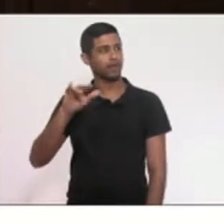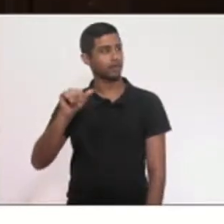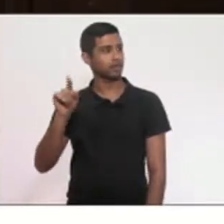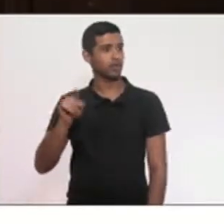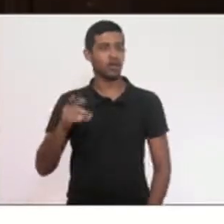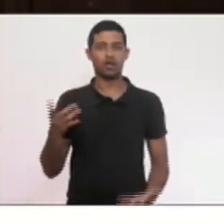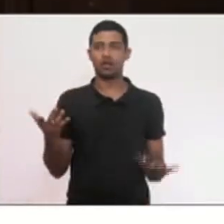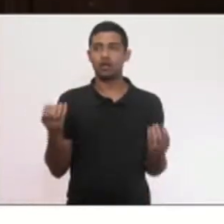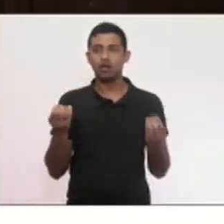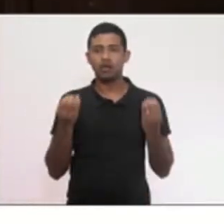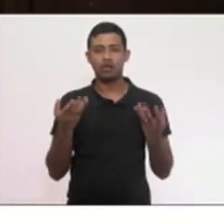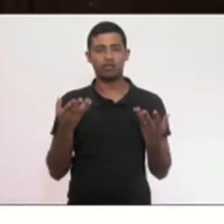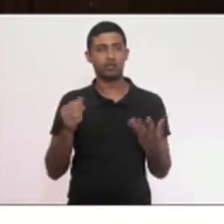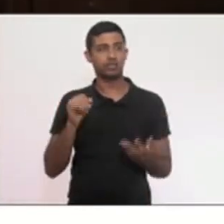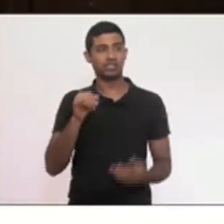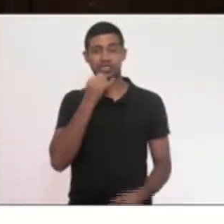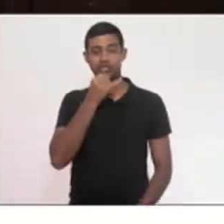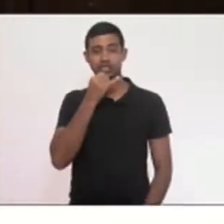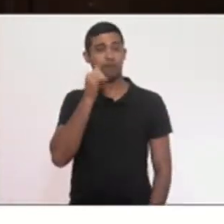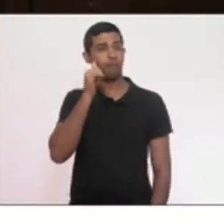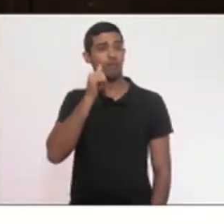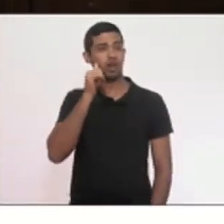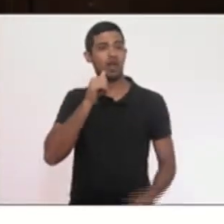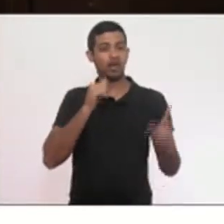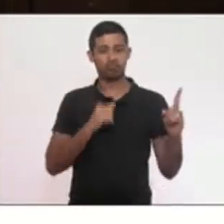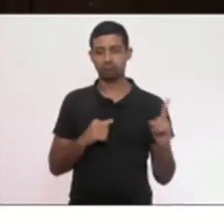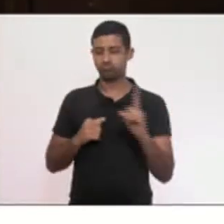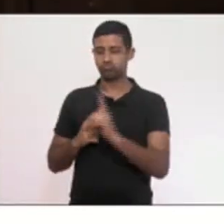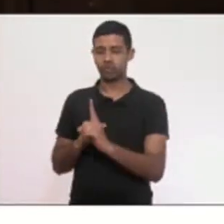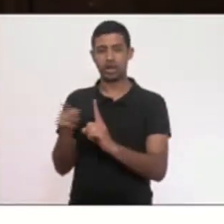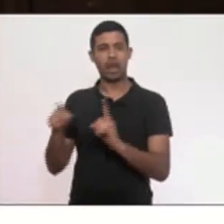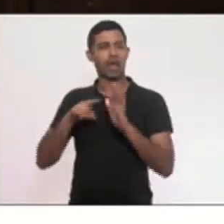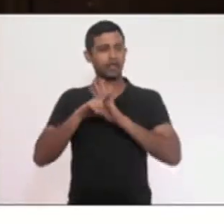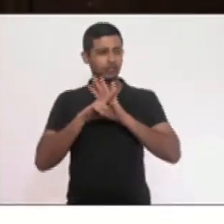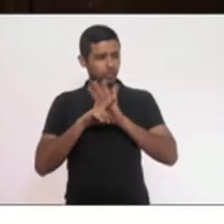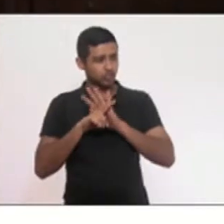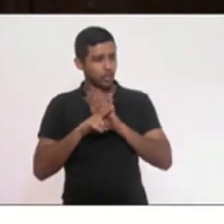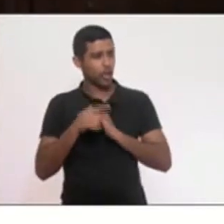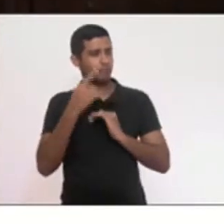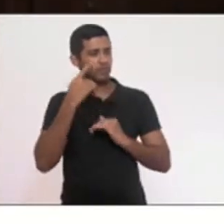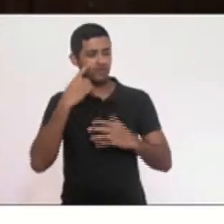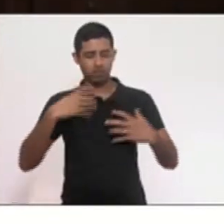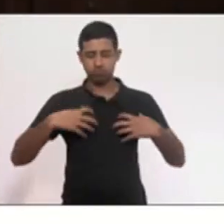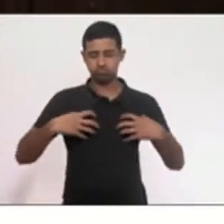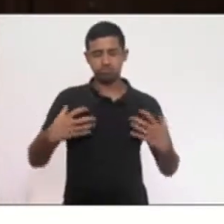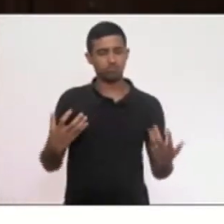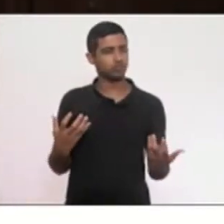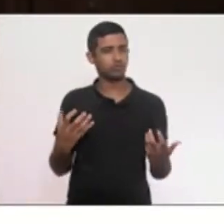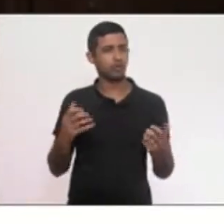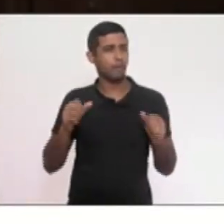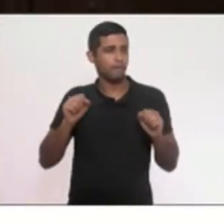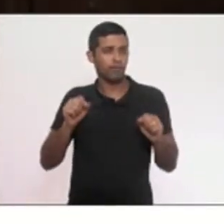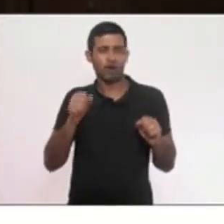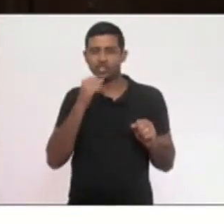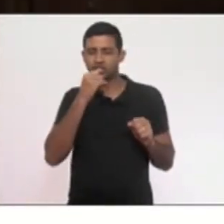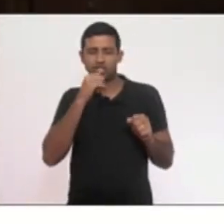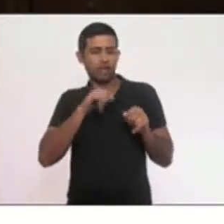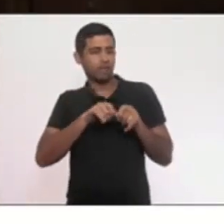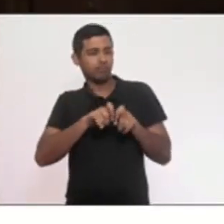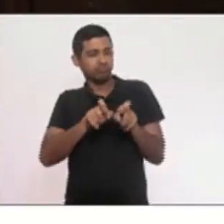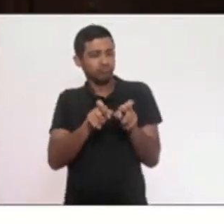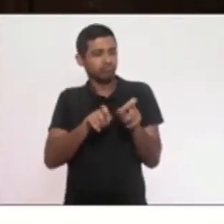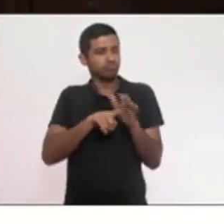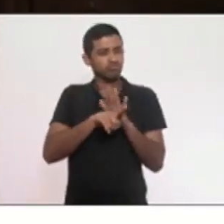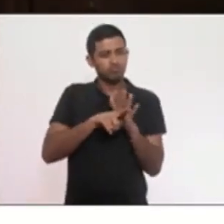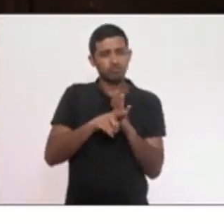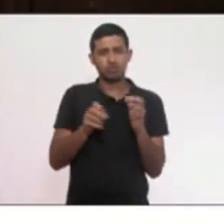tentar fazer um exame de rotina, seja ele ultratransvaginal, abdominal